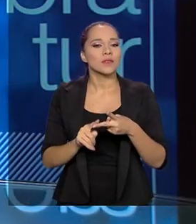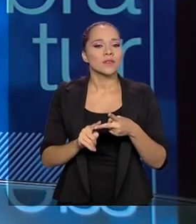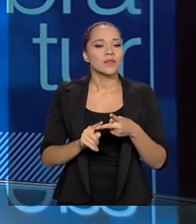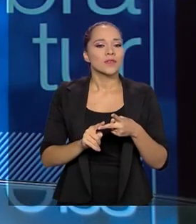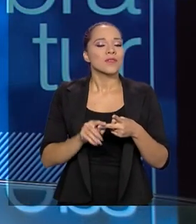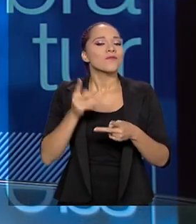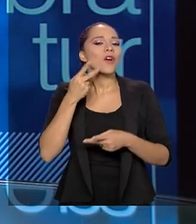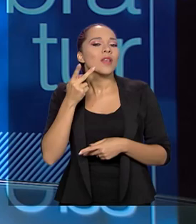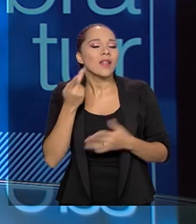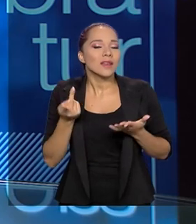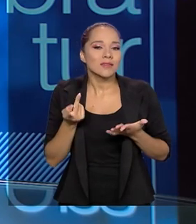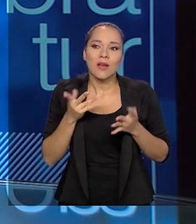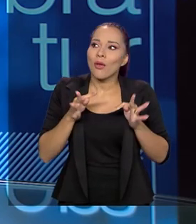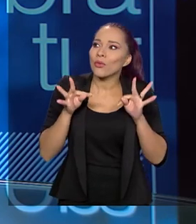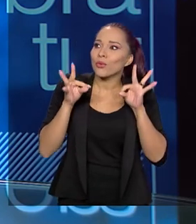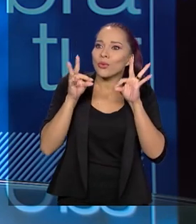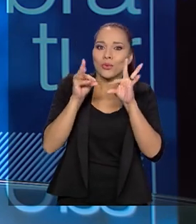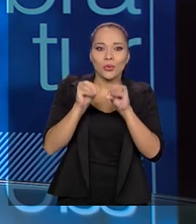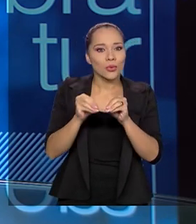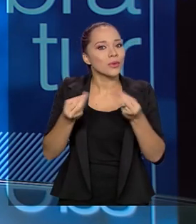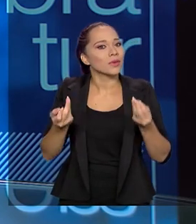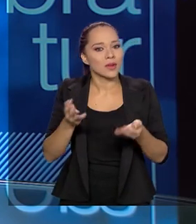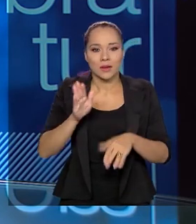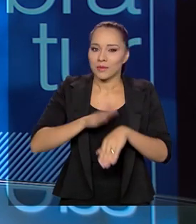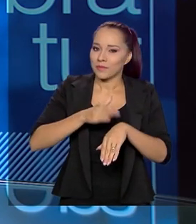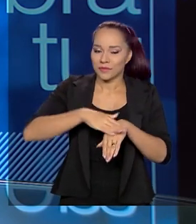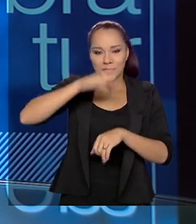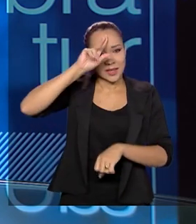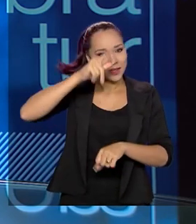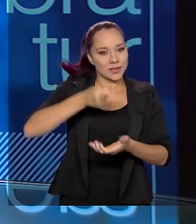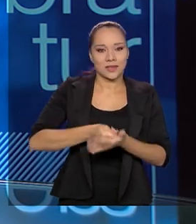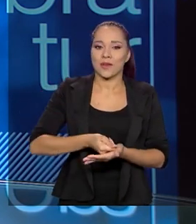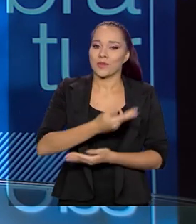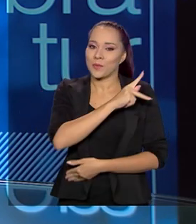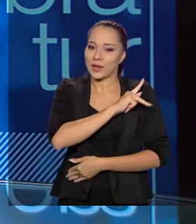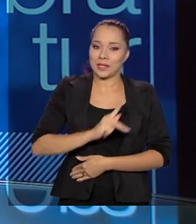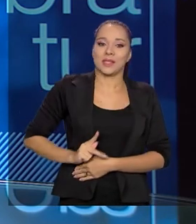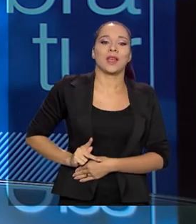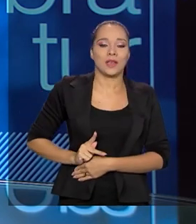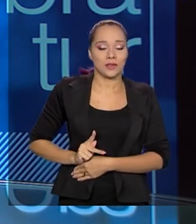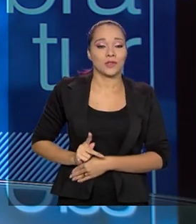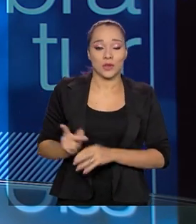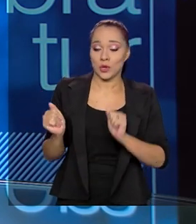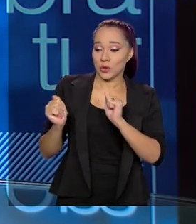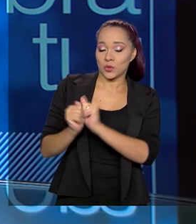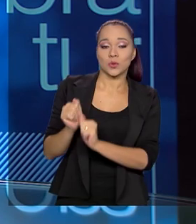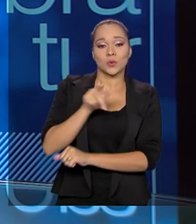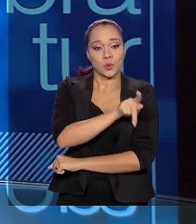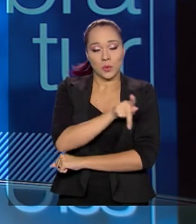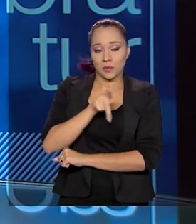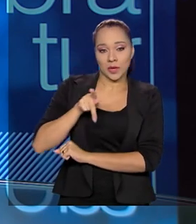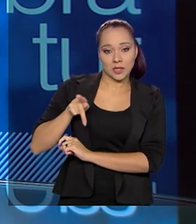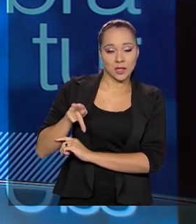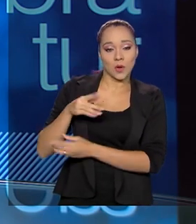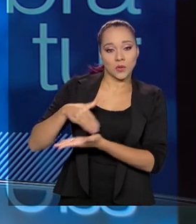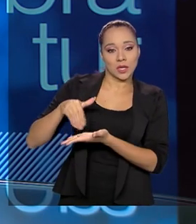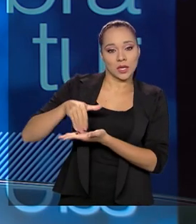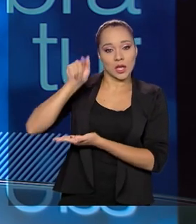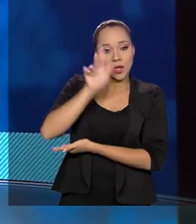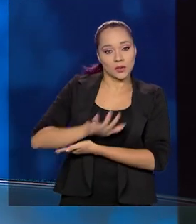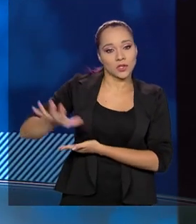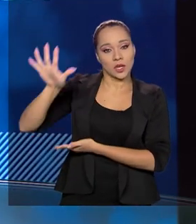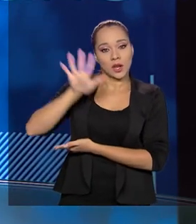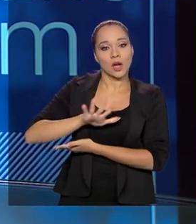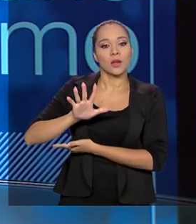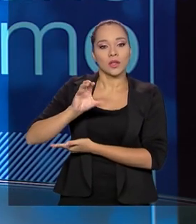todo mundo hoje, e a decisão vai ser do presidente da República, junto com o presidente, o secretário-geral da